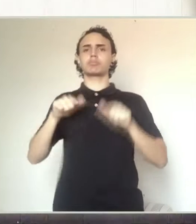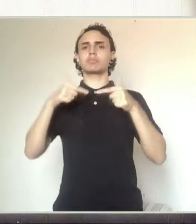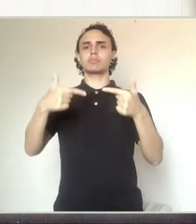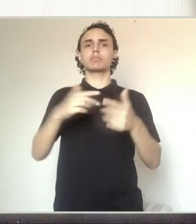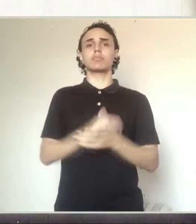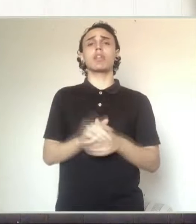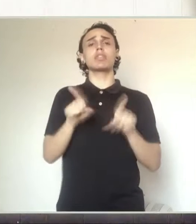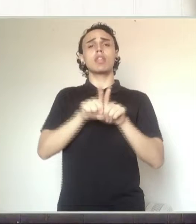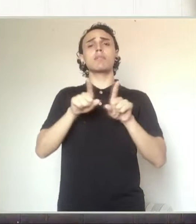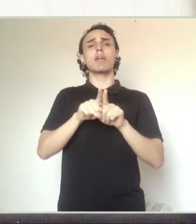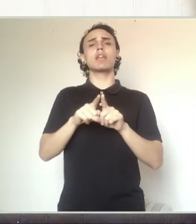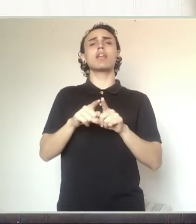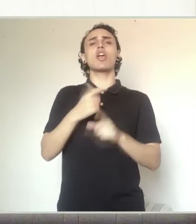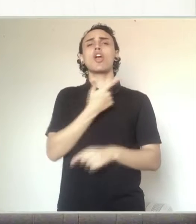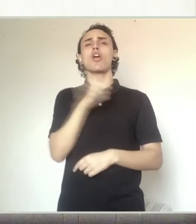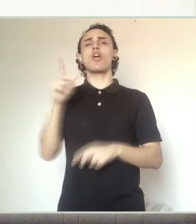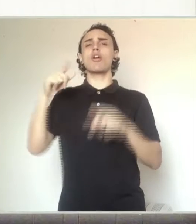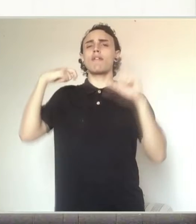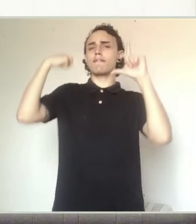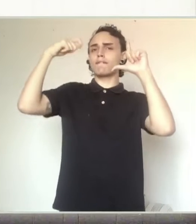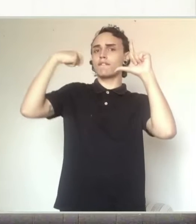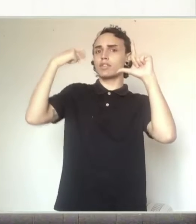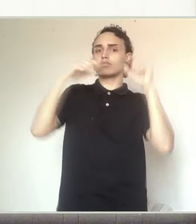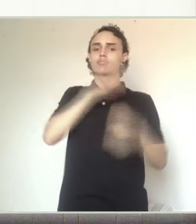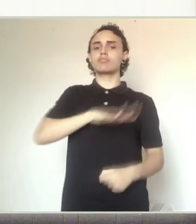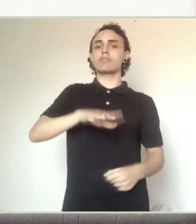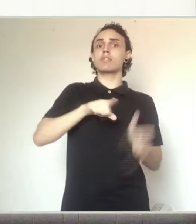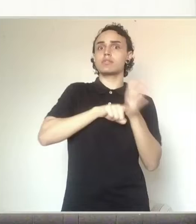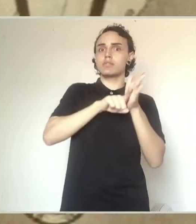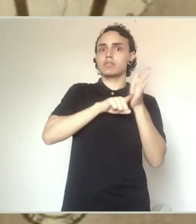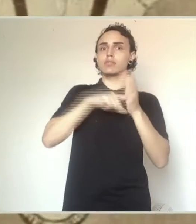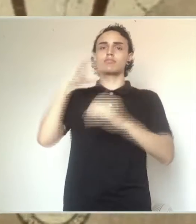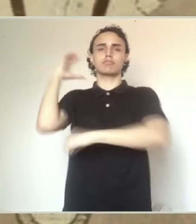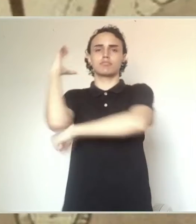com ações relacionadas à pesquisa da divulgação científica.